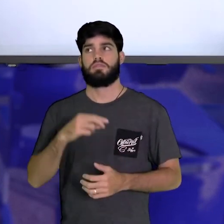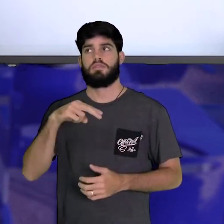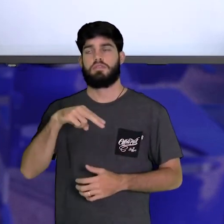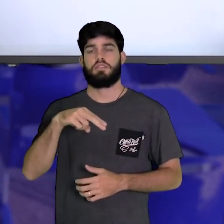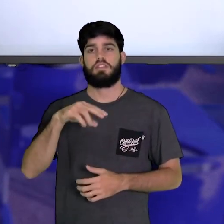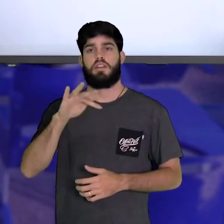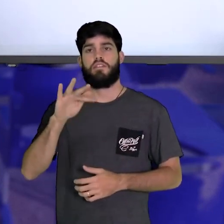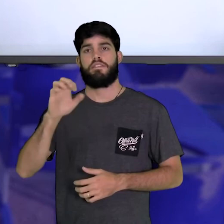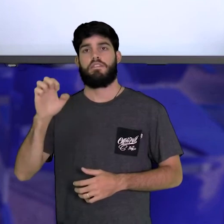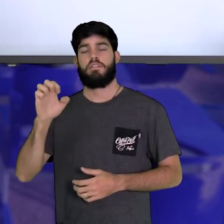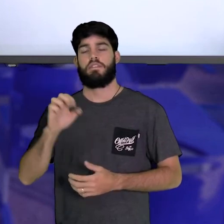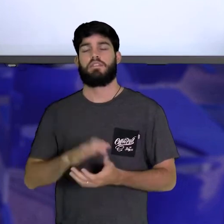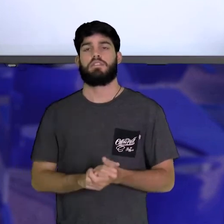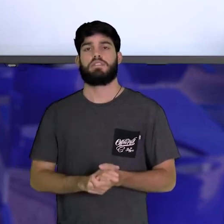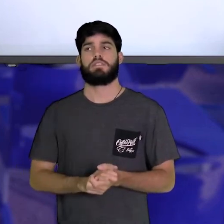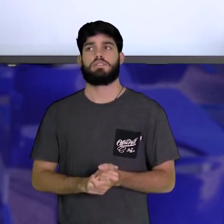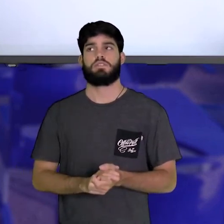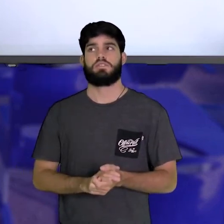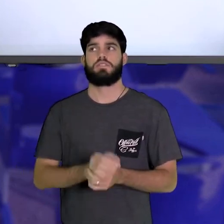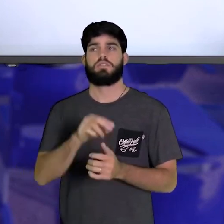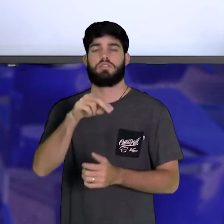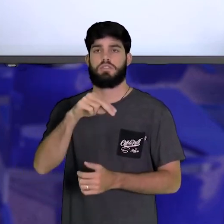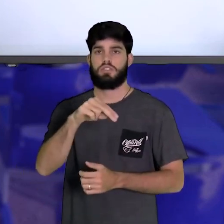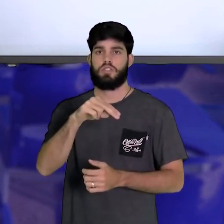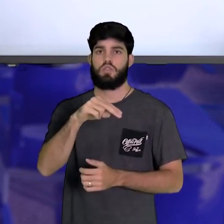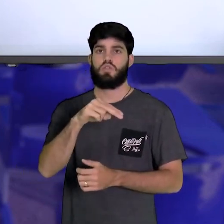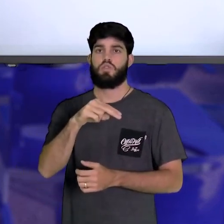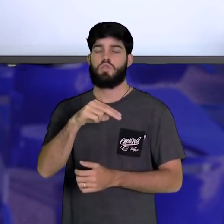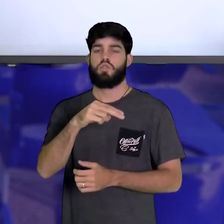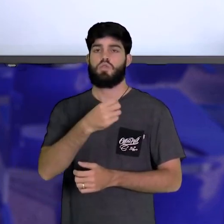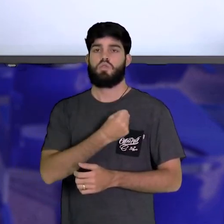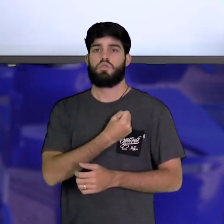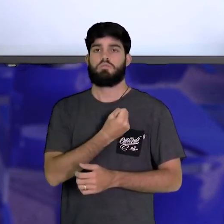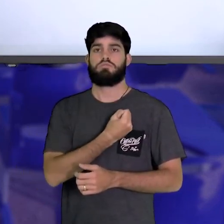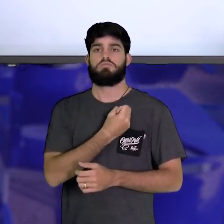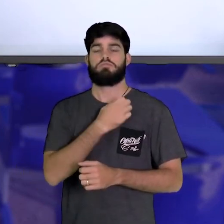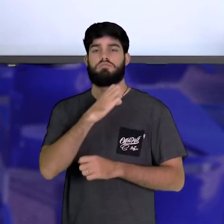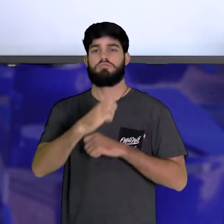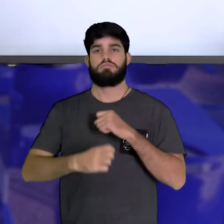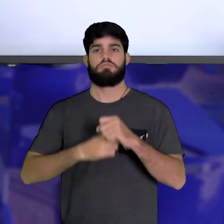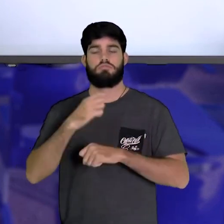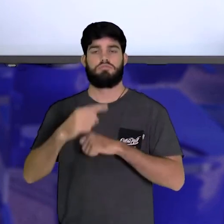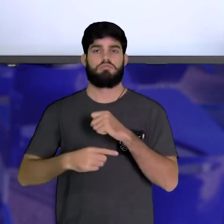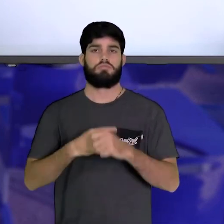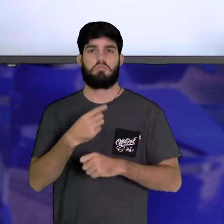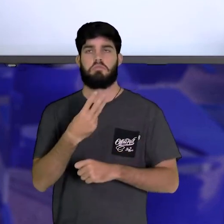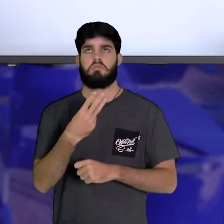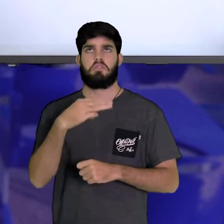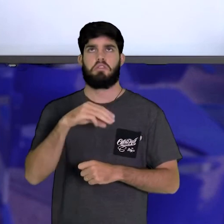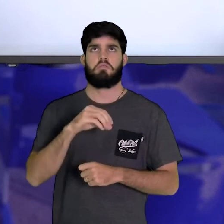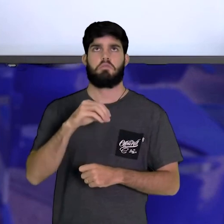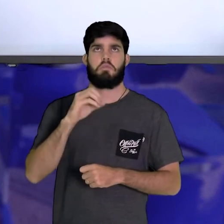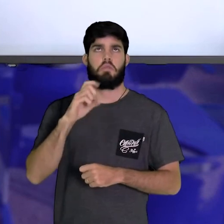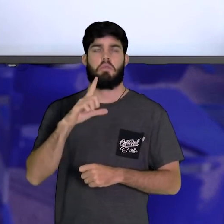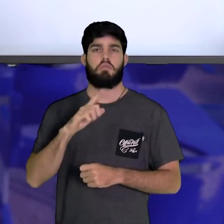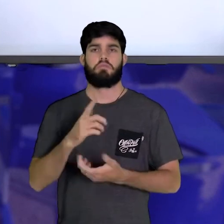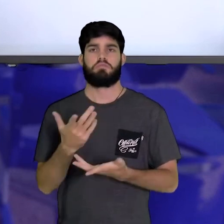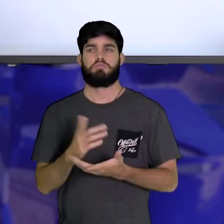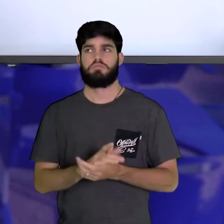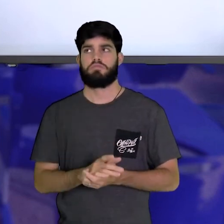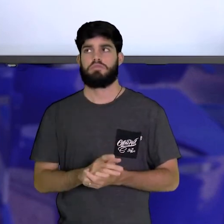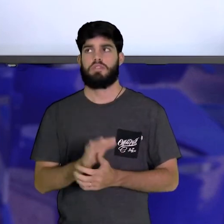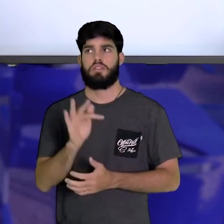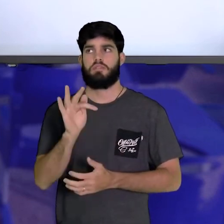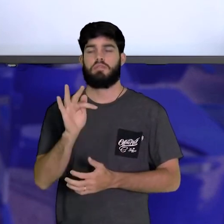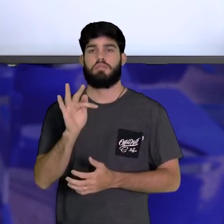NFE, onde esse N é o número de elétrons que estão circulando, 2 mols, 3 mols de elétrons, esse